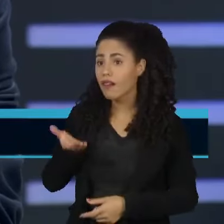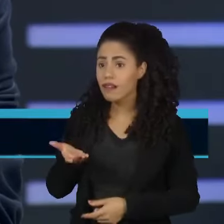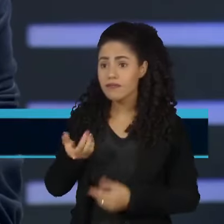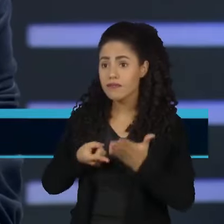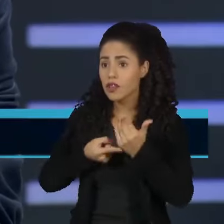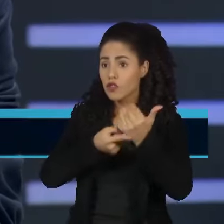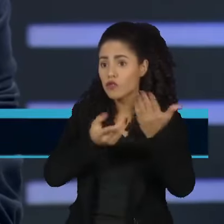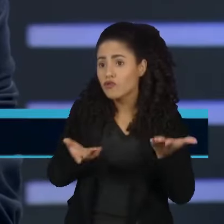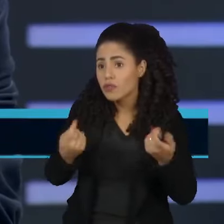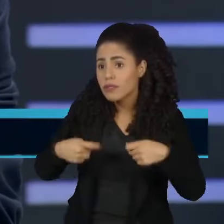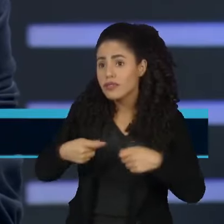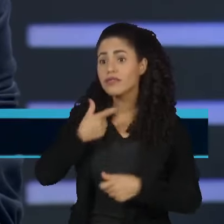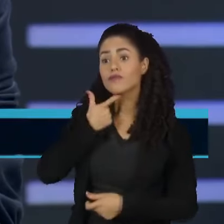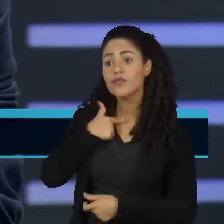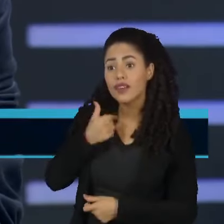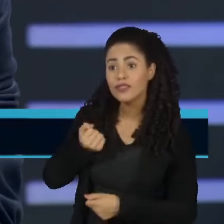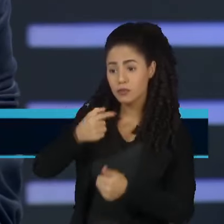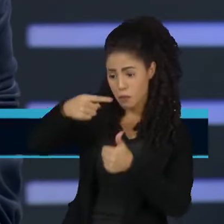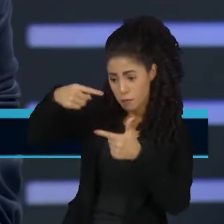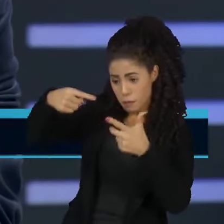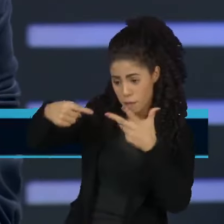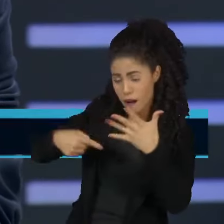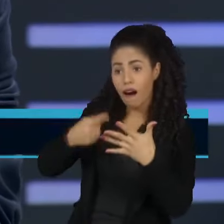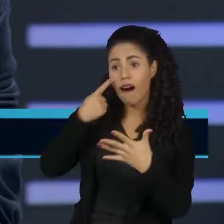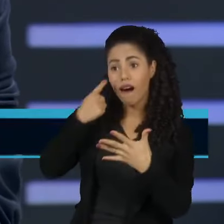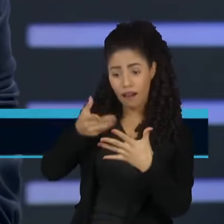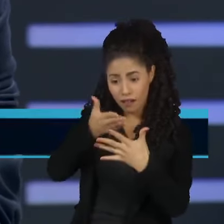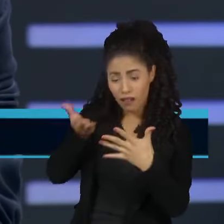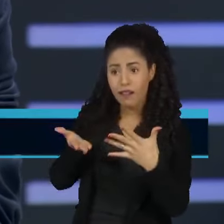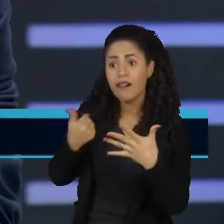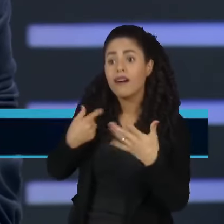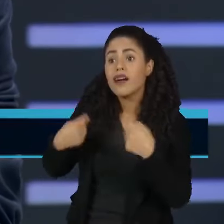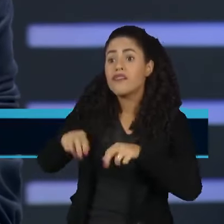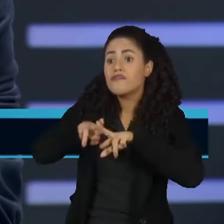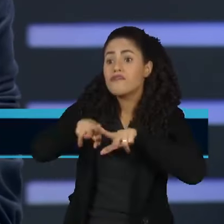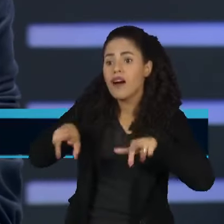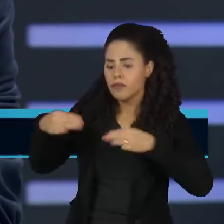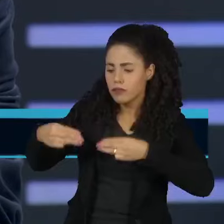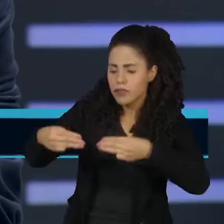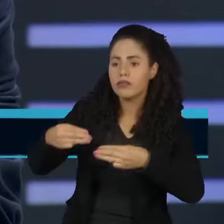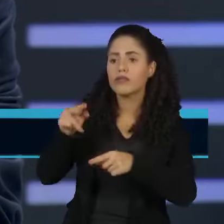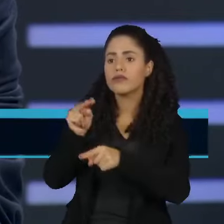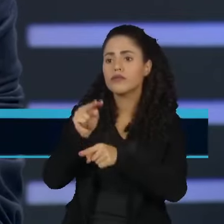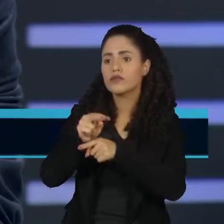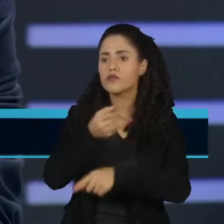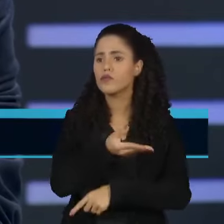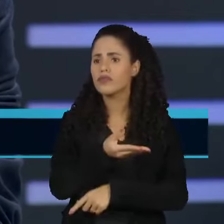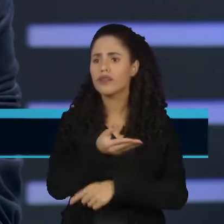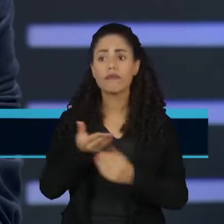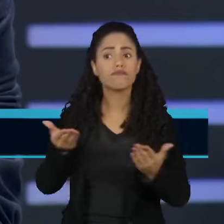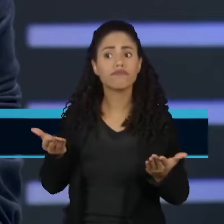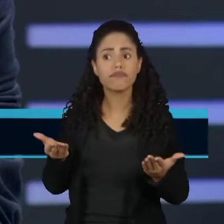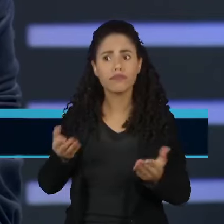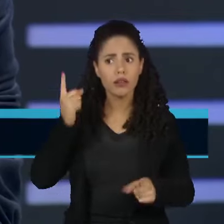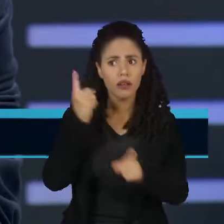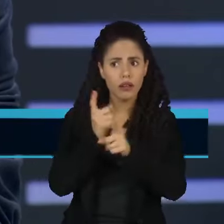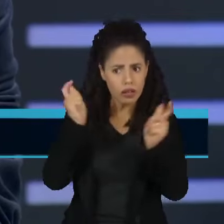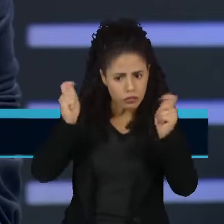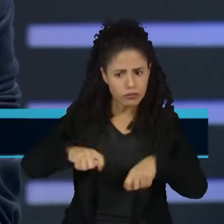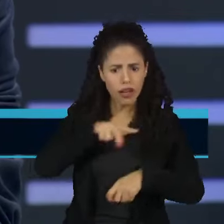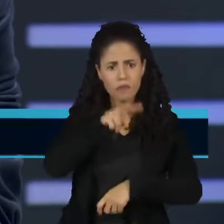tecnologia, vontade. Quer dizer, tem tantos ministérios que cuidam dessa matéria. Será que não dá para identificar